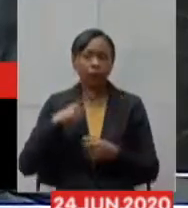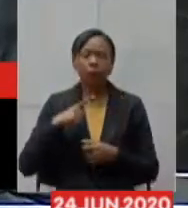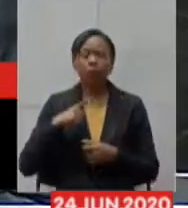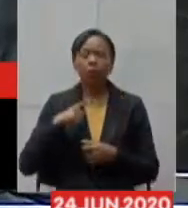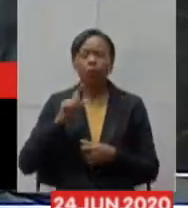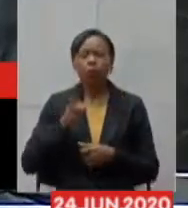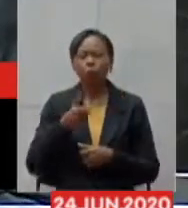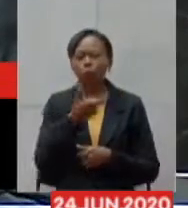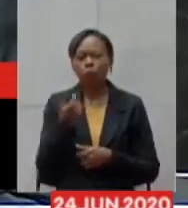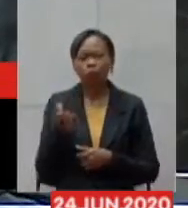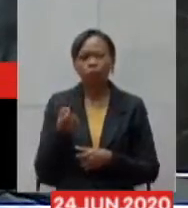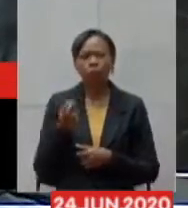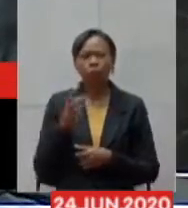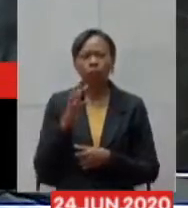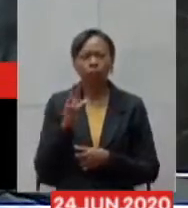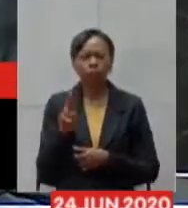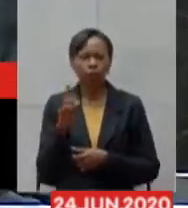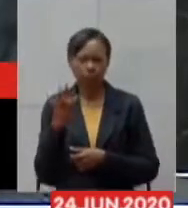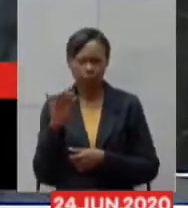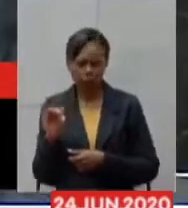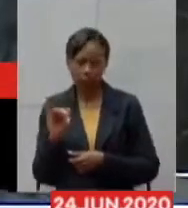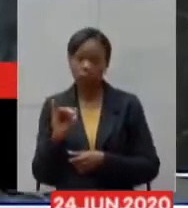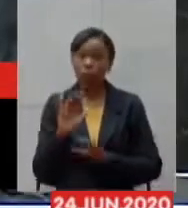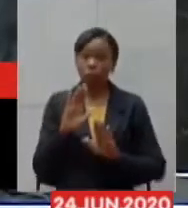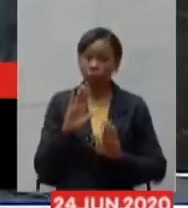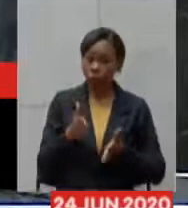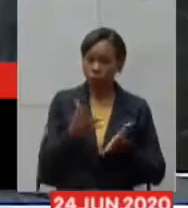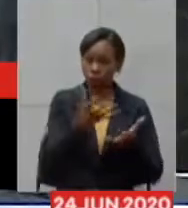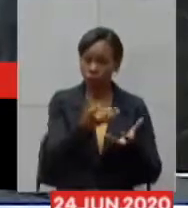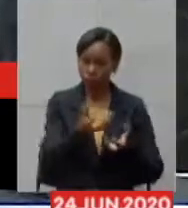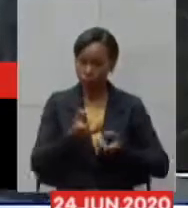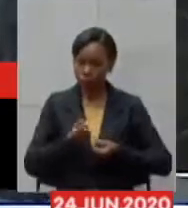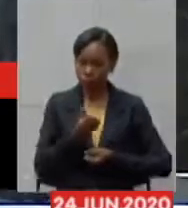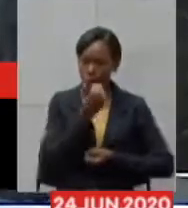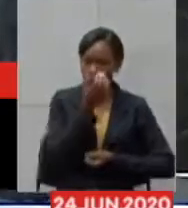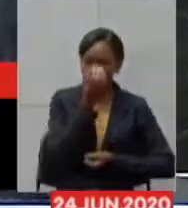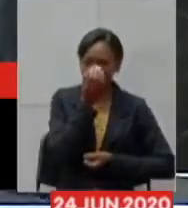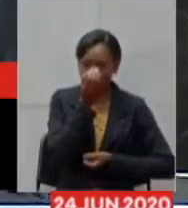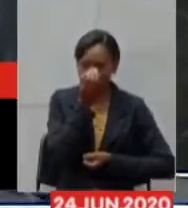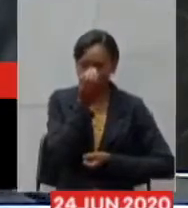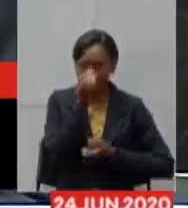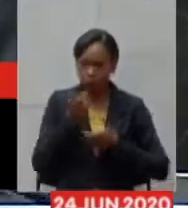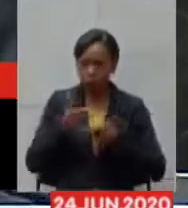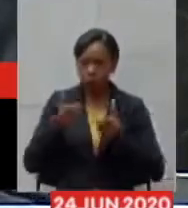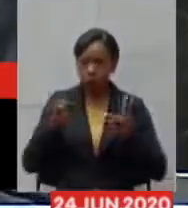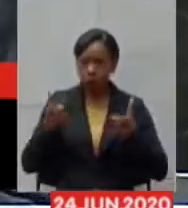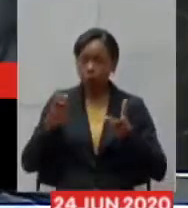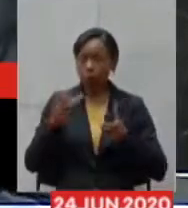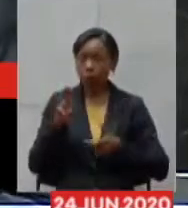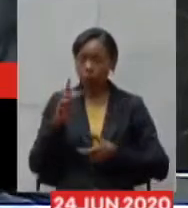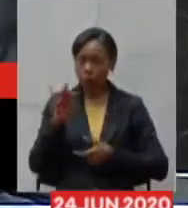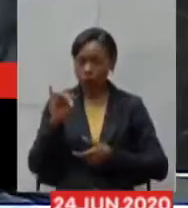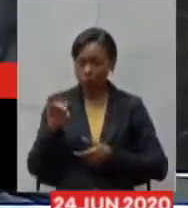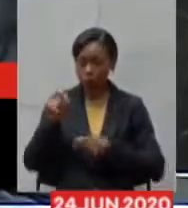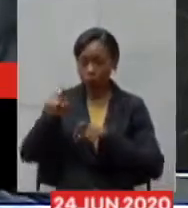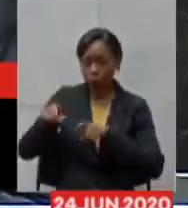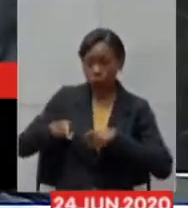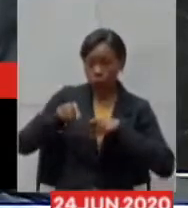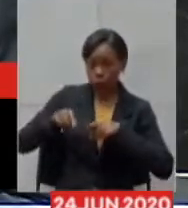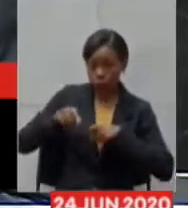estamos recebendo agora os respiradores nós estamos começando a expandir leitos de terapia intensiva no interior de Minas já